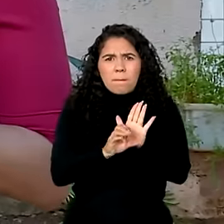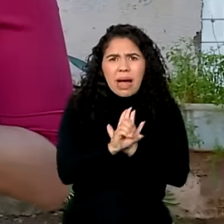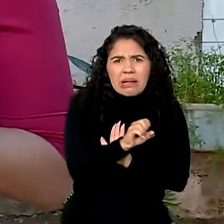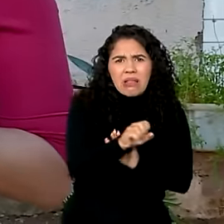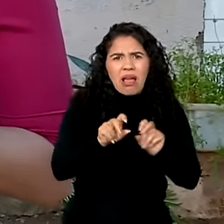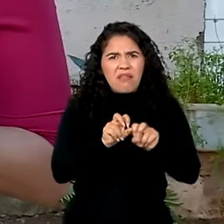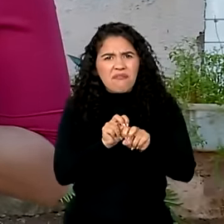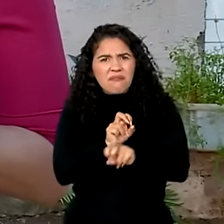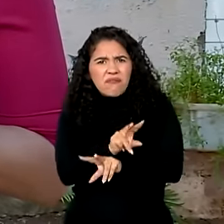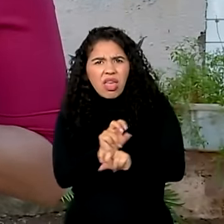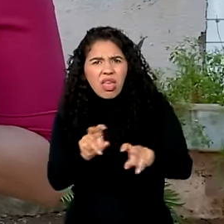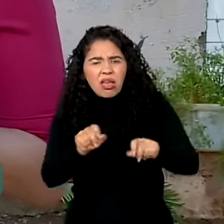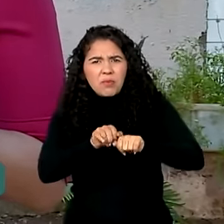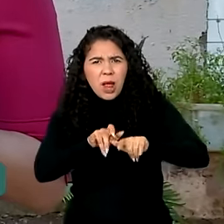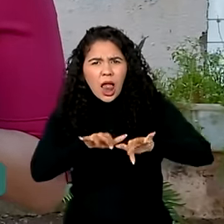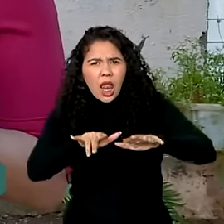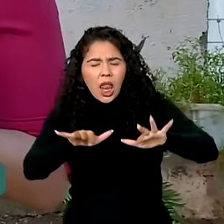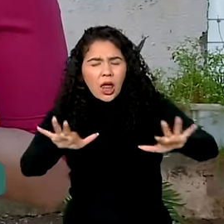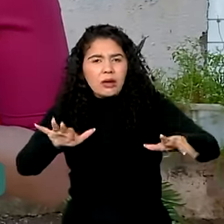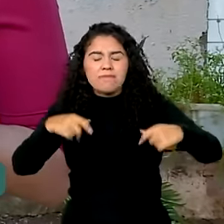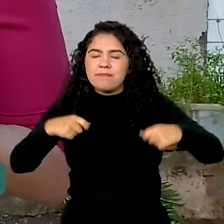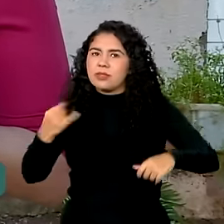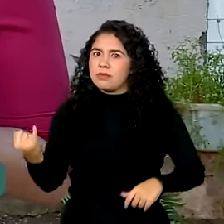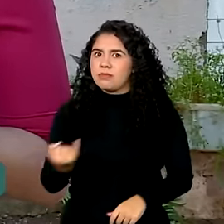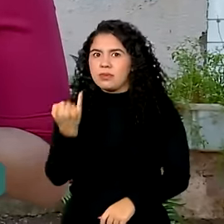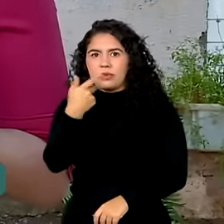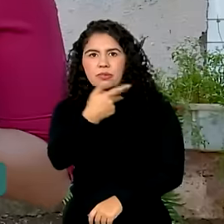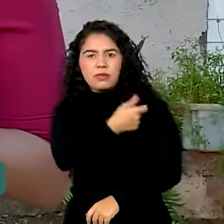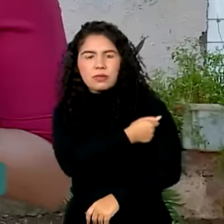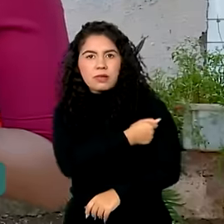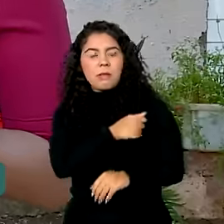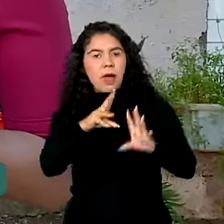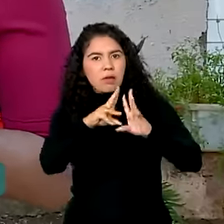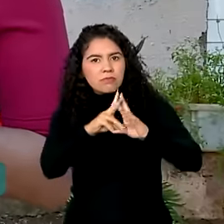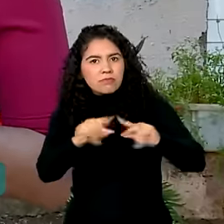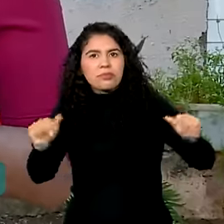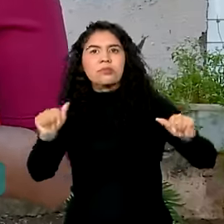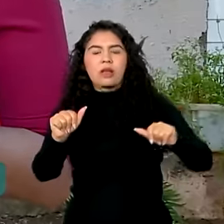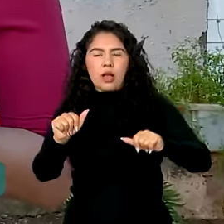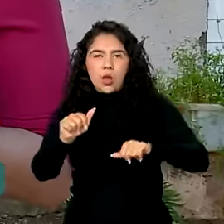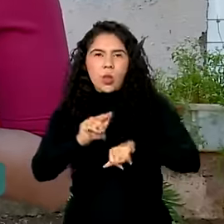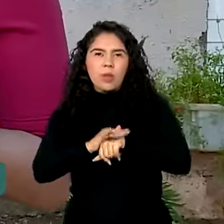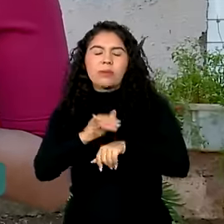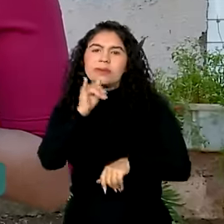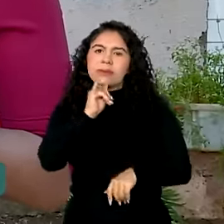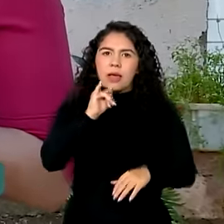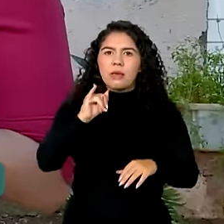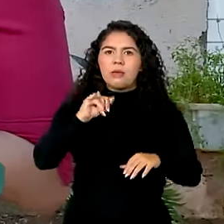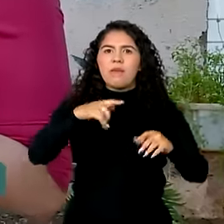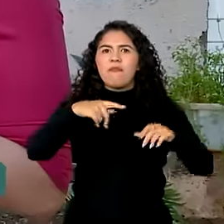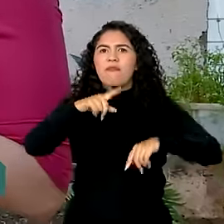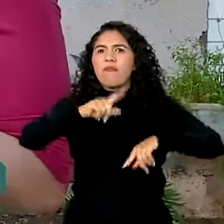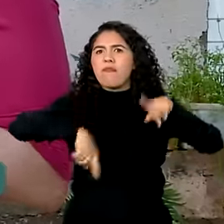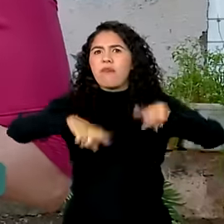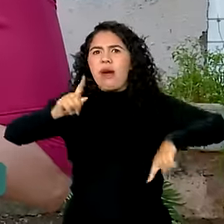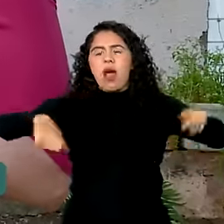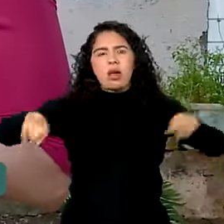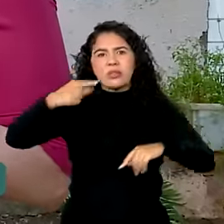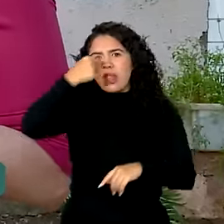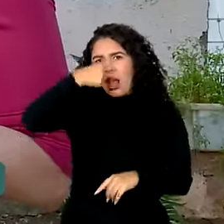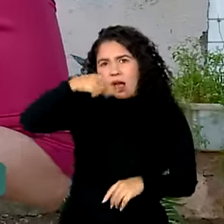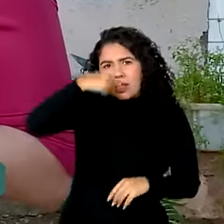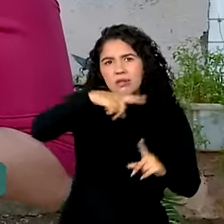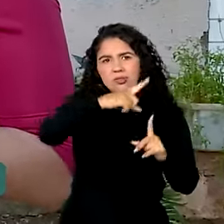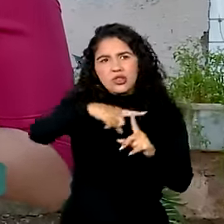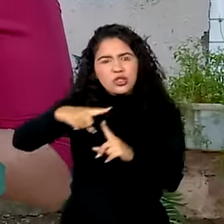as vacinas têm se tornado indispensáveis no combate a certas doenças, como os diferentes tipos de gripe. Especialmente para quem já